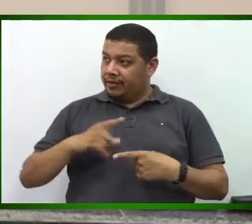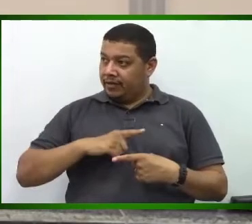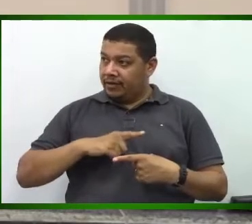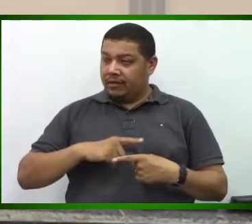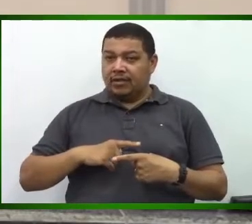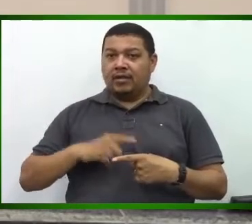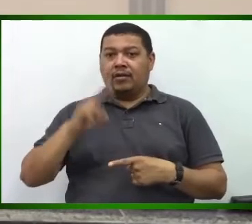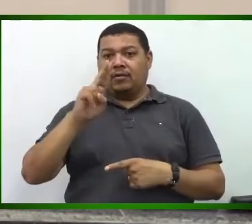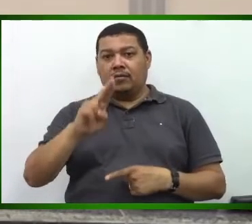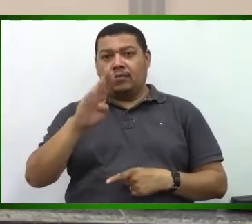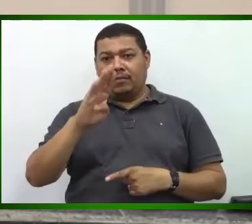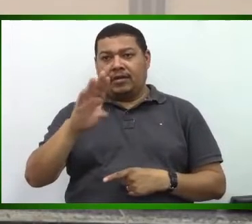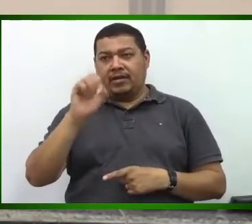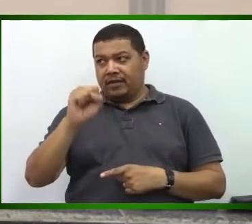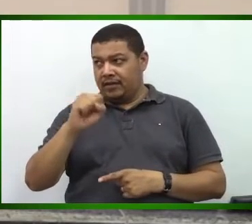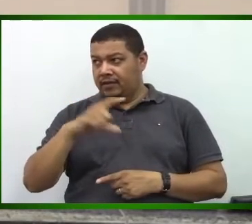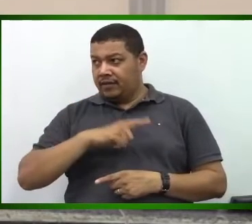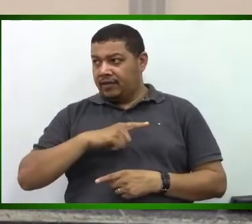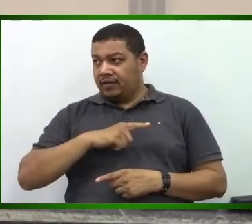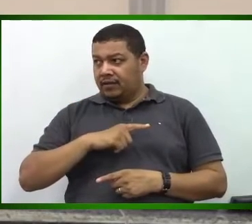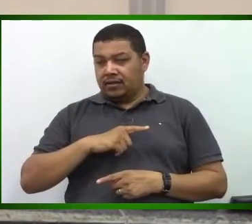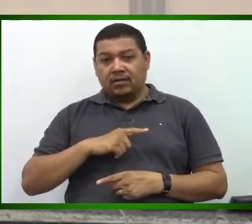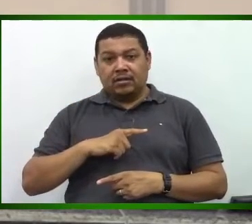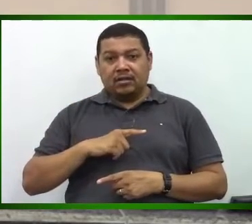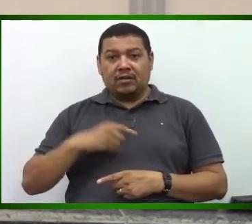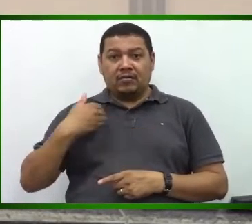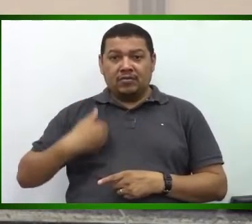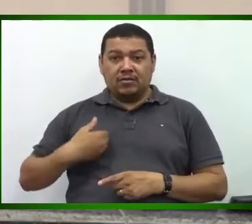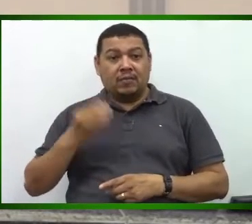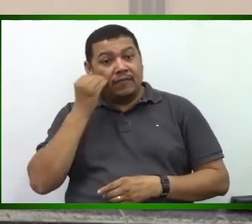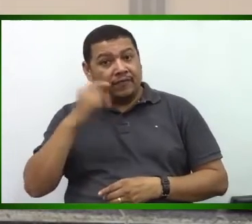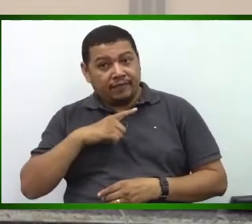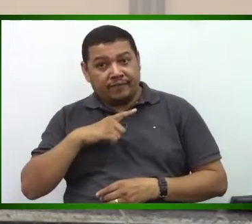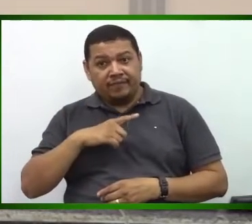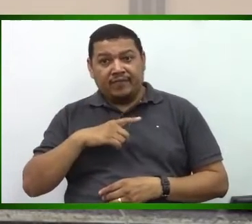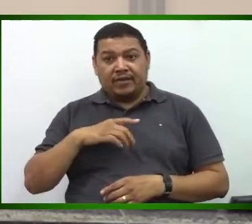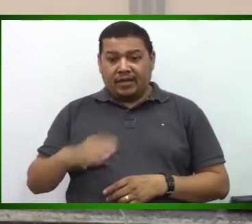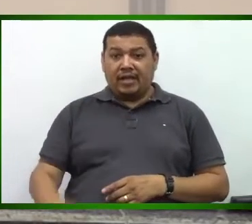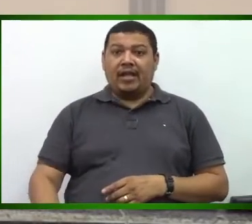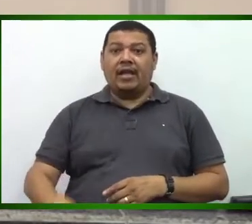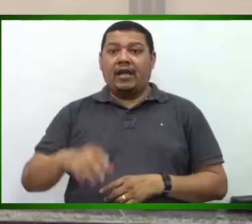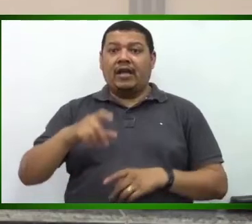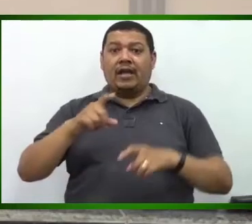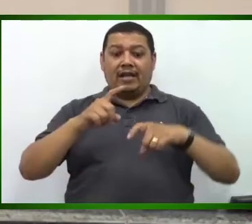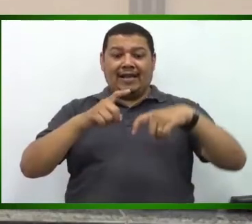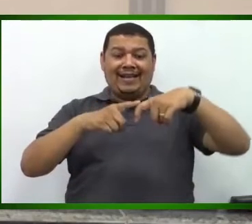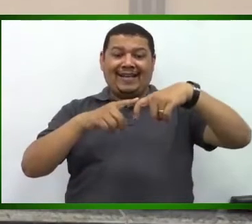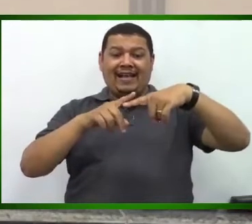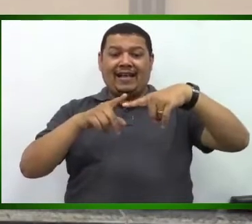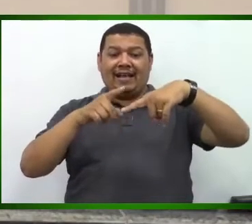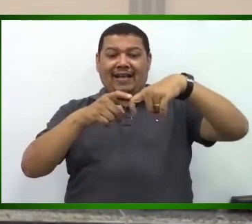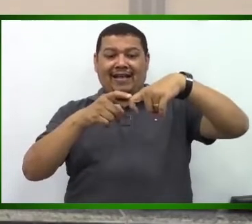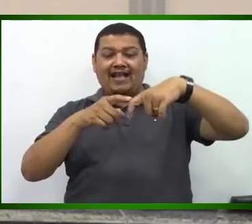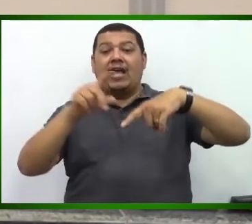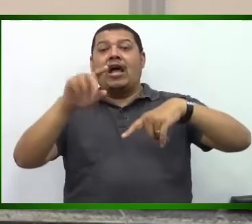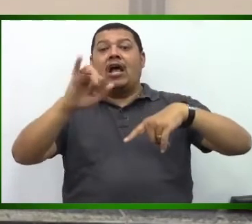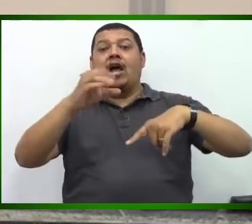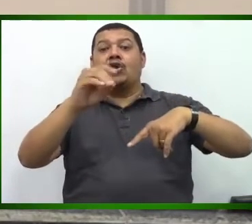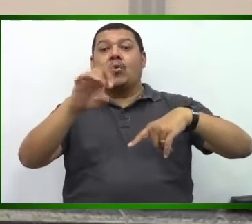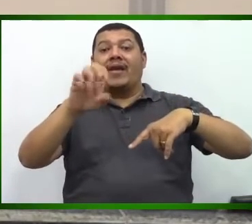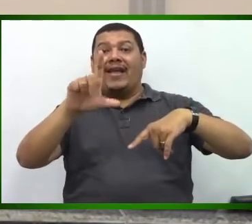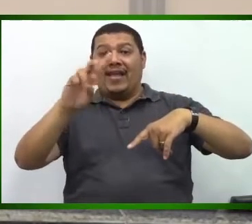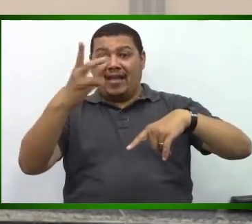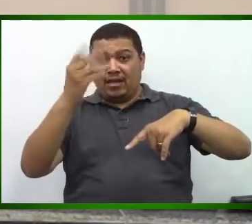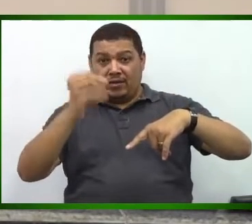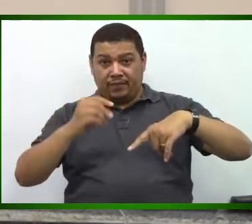por um postinho. Tem um pedido de um cirurgião ortopédico para fazer uma avaliação. É os joelhos dele. Outro dia, o senhor Luizinho, né?